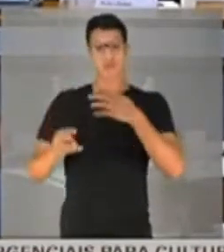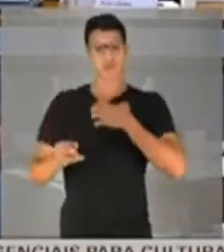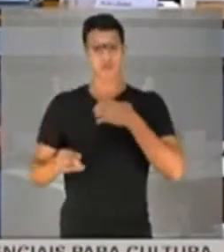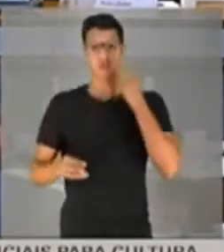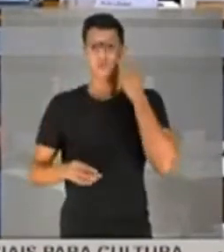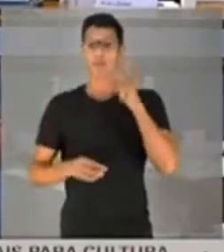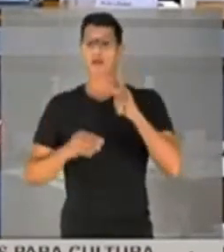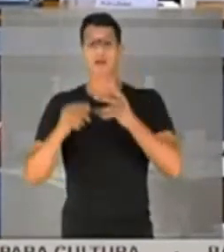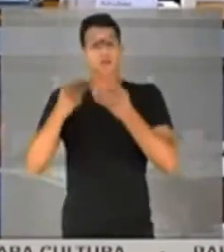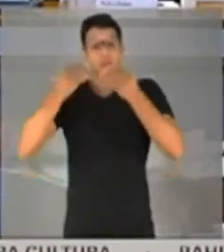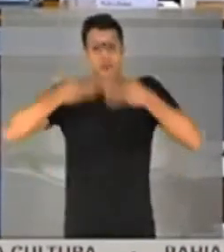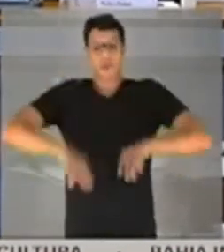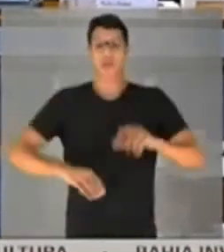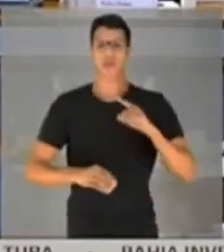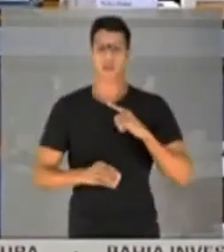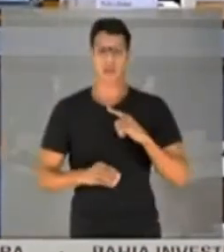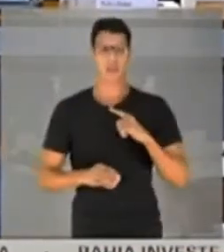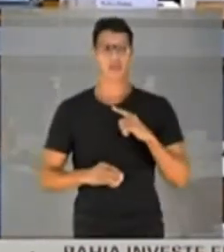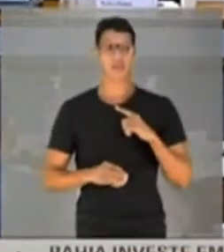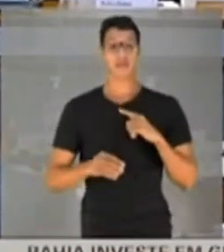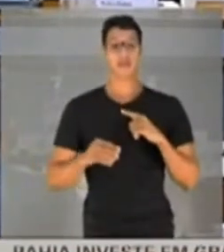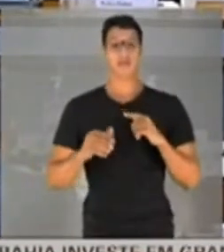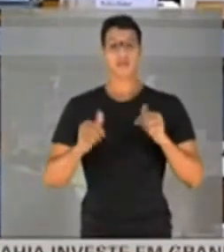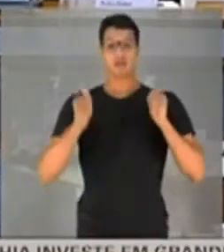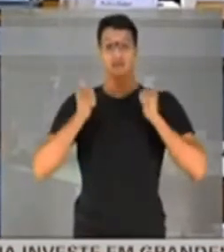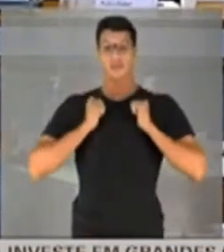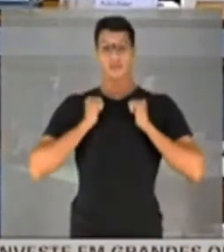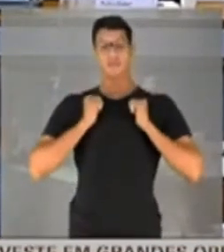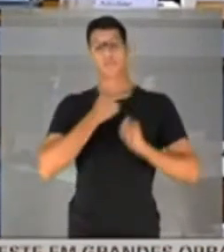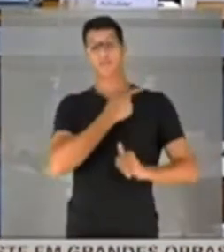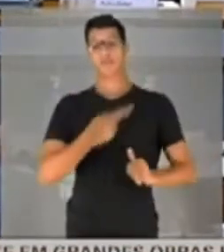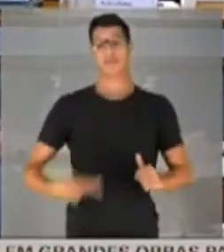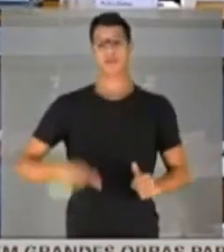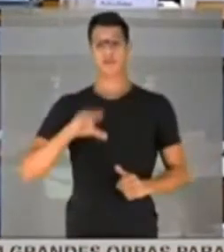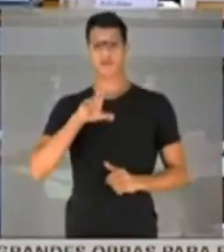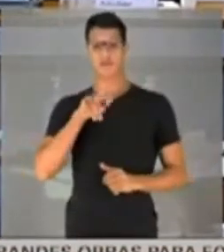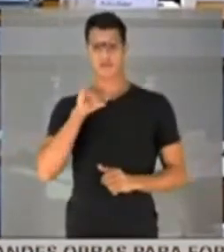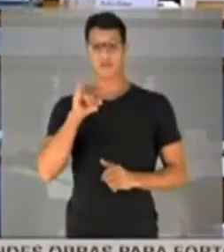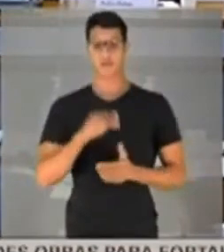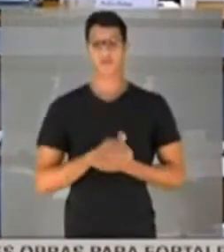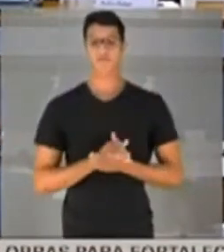para não comprometer a isenção da presidência da CPI.